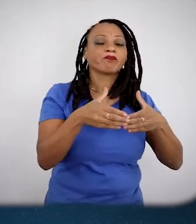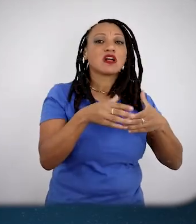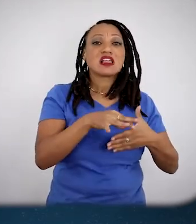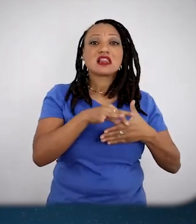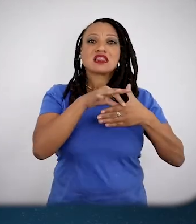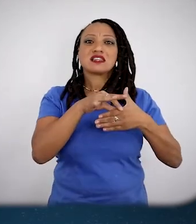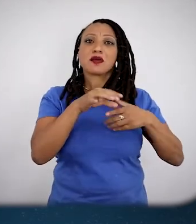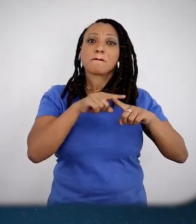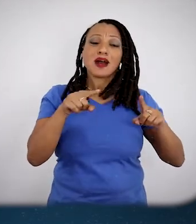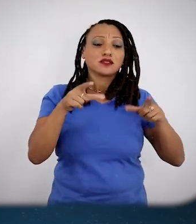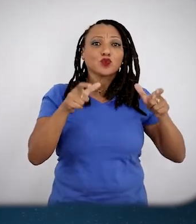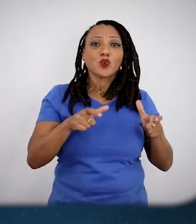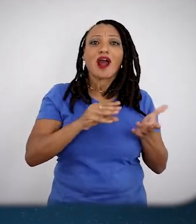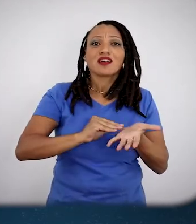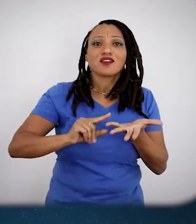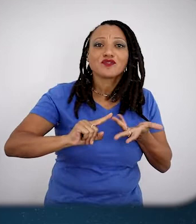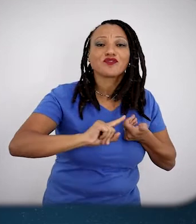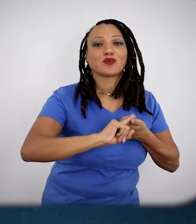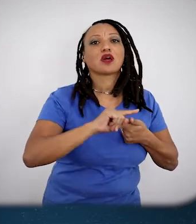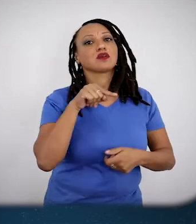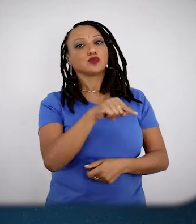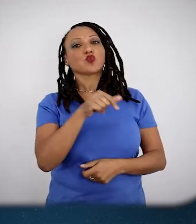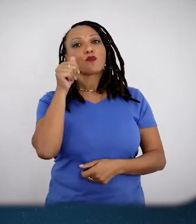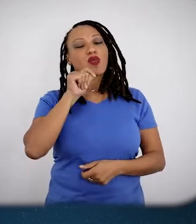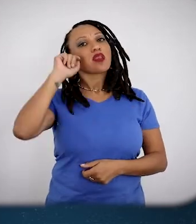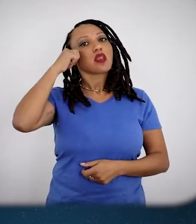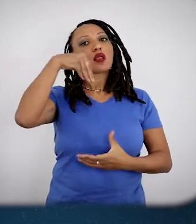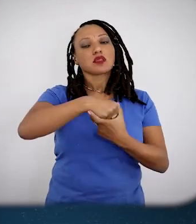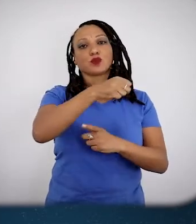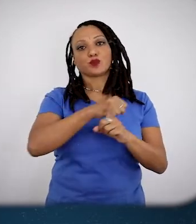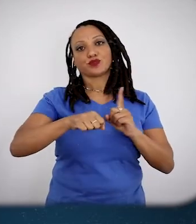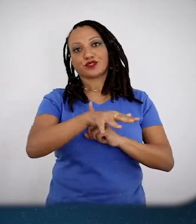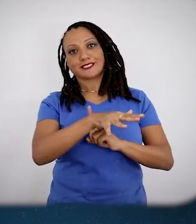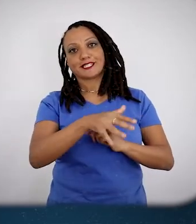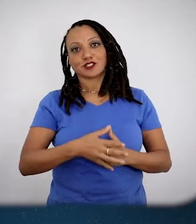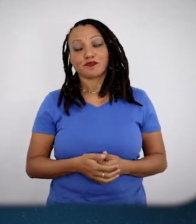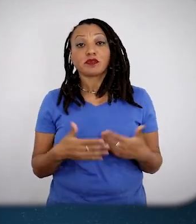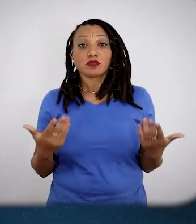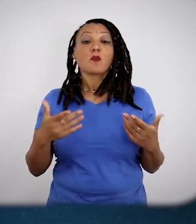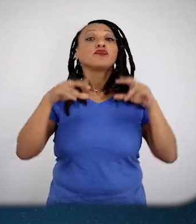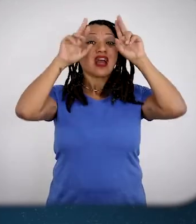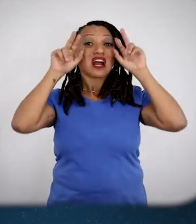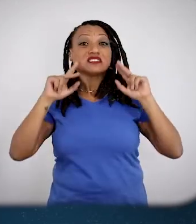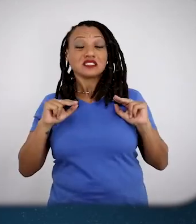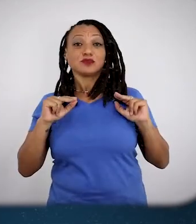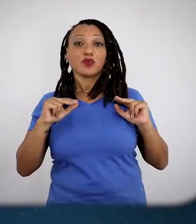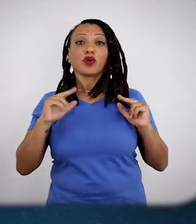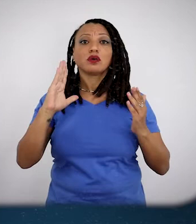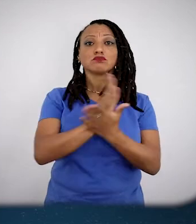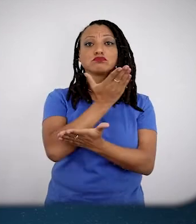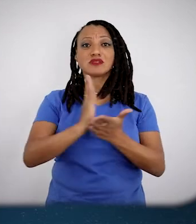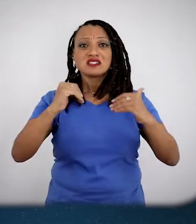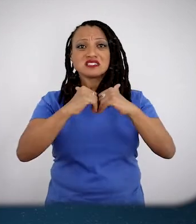experiência concreta das mulheres negras nessa sociedade. Então, temos uma situação em que racismo e